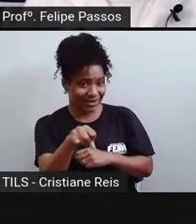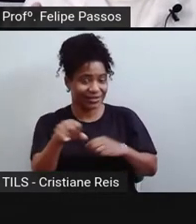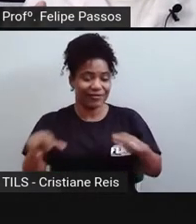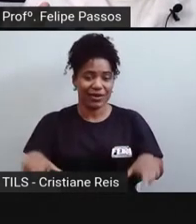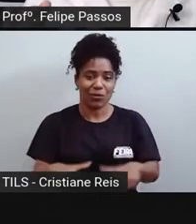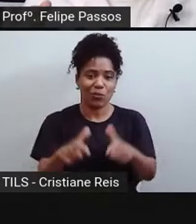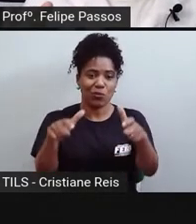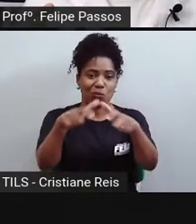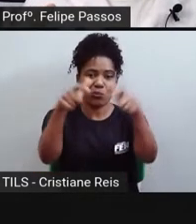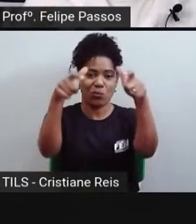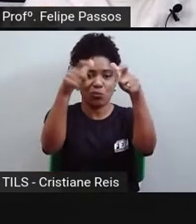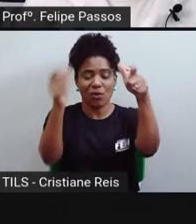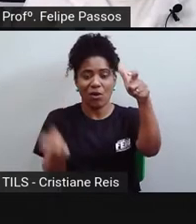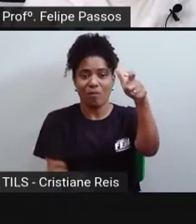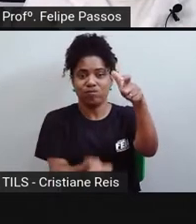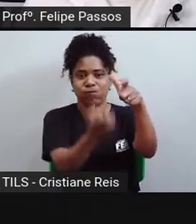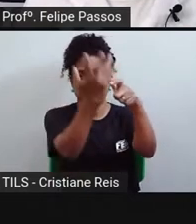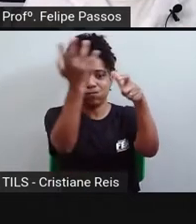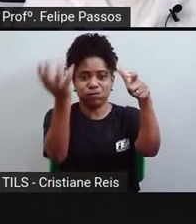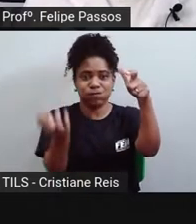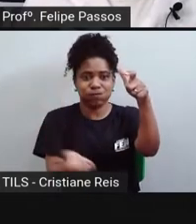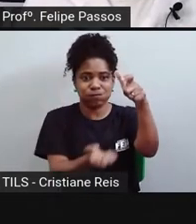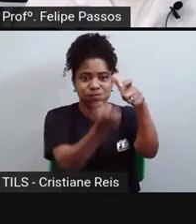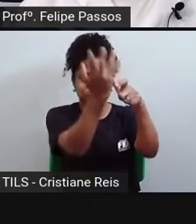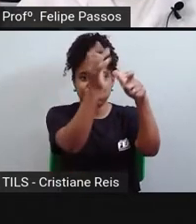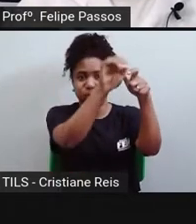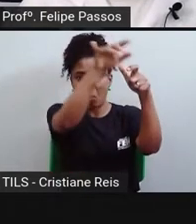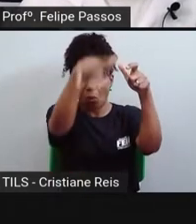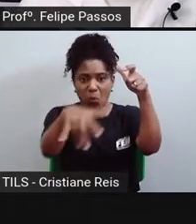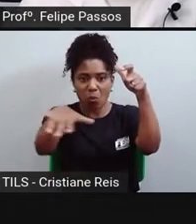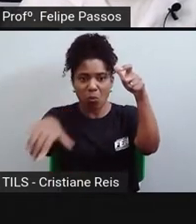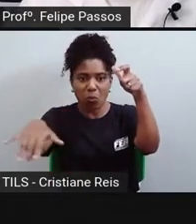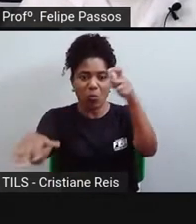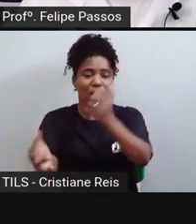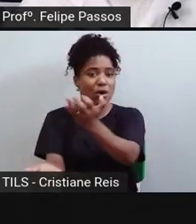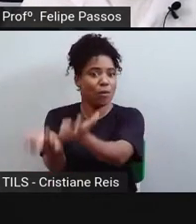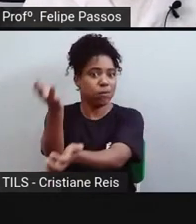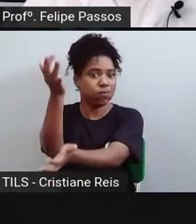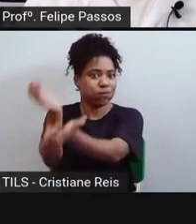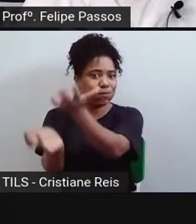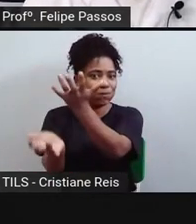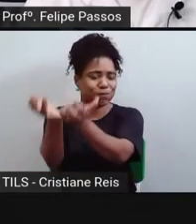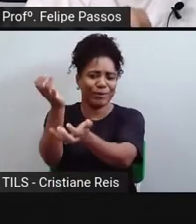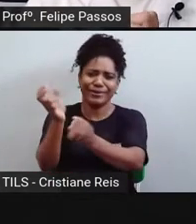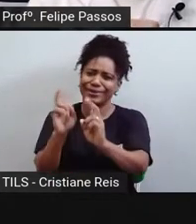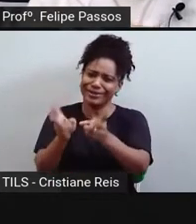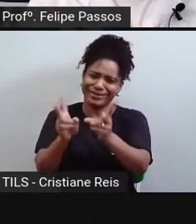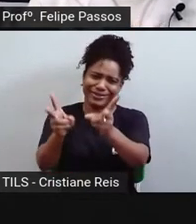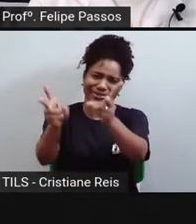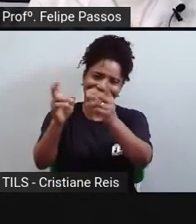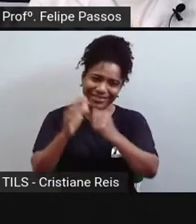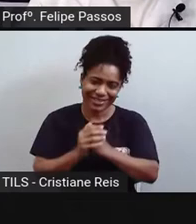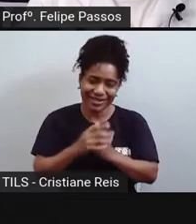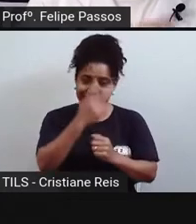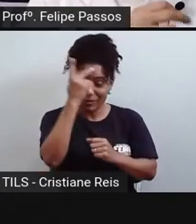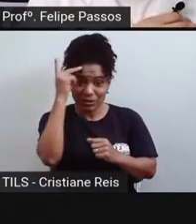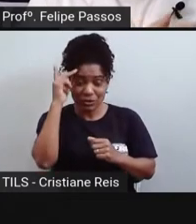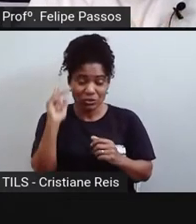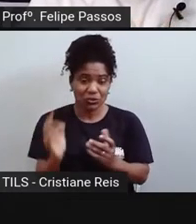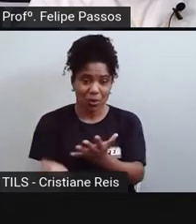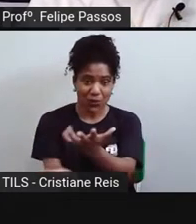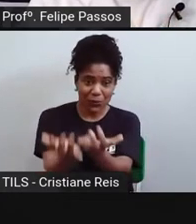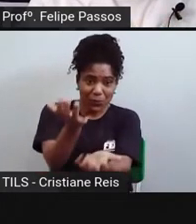coloca fogo ali na vegetação também. Então, o fogo já existia. O ser humano só aprendeu a pegar esse fogo,